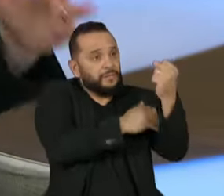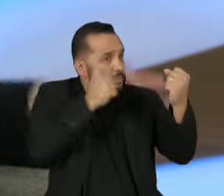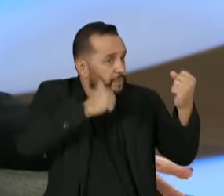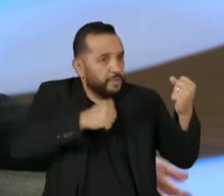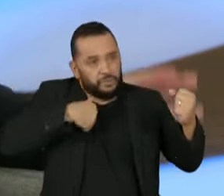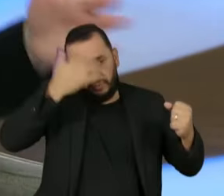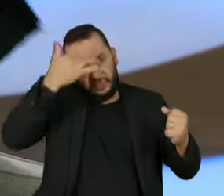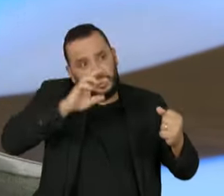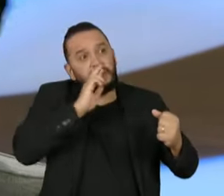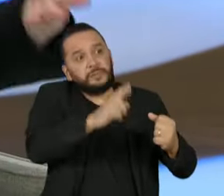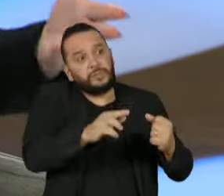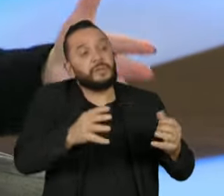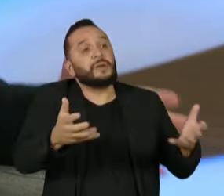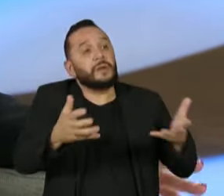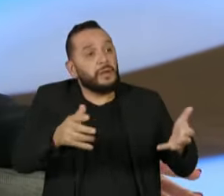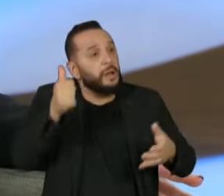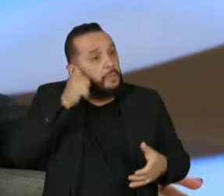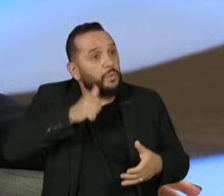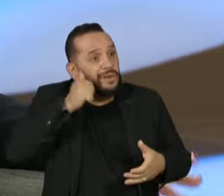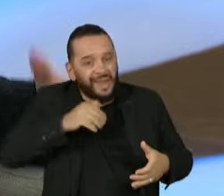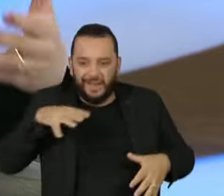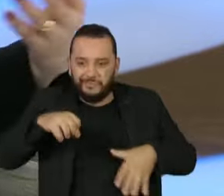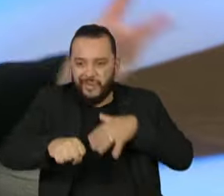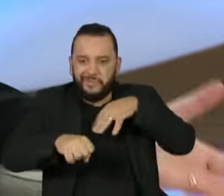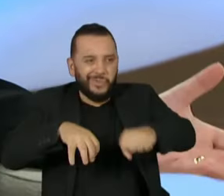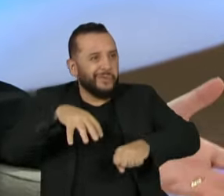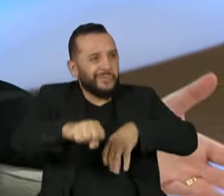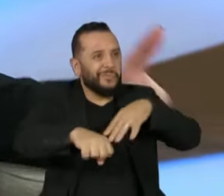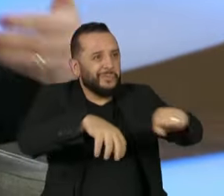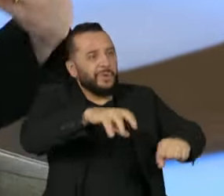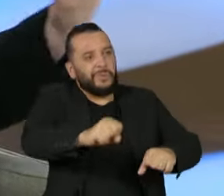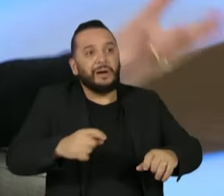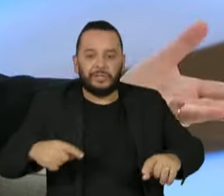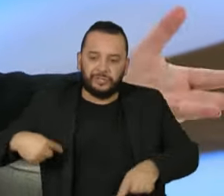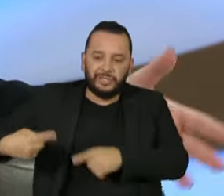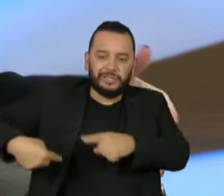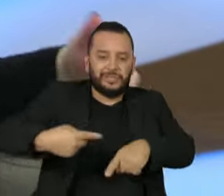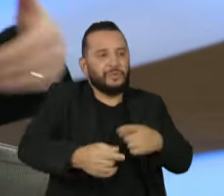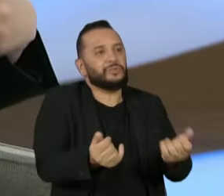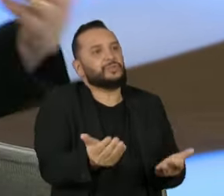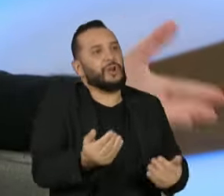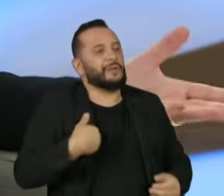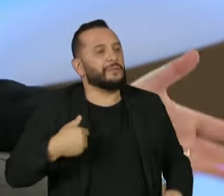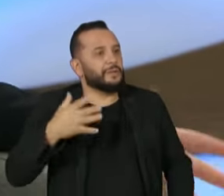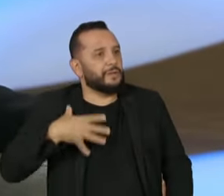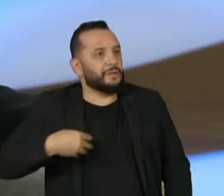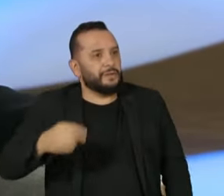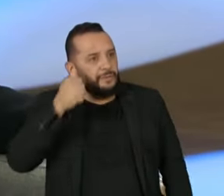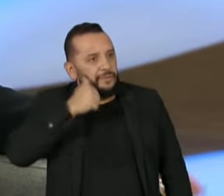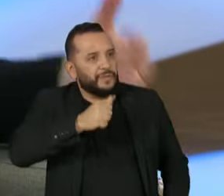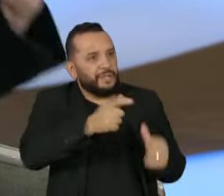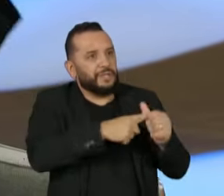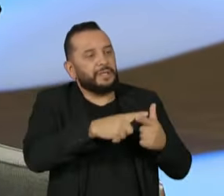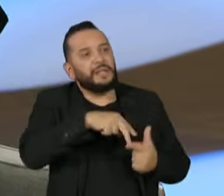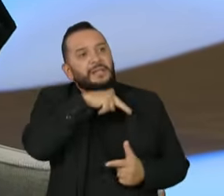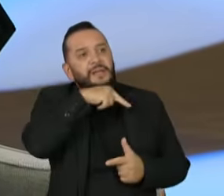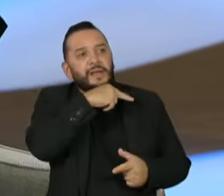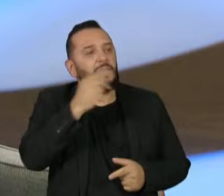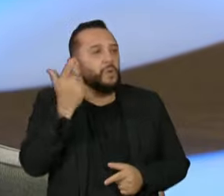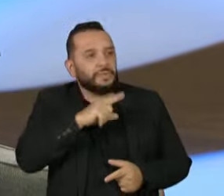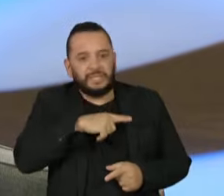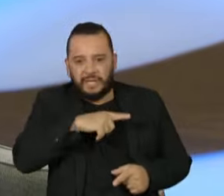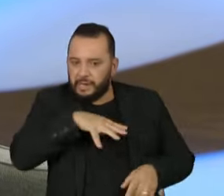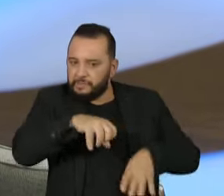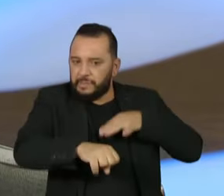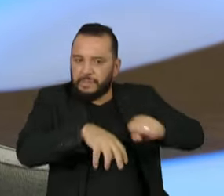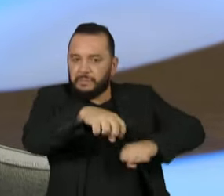para que novas mulheres... Eu quero que essa geração de jovens, principalmente as nossas filhas, as nossas netas, ocupem os seus espaços. E hoje, que bom,